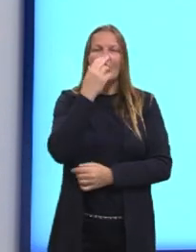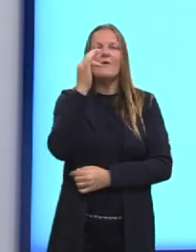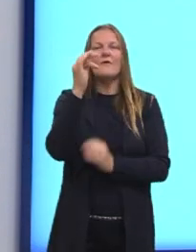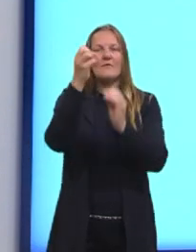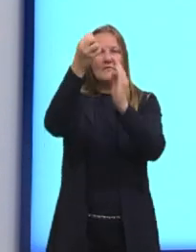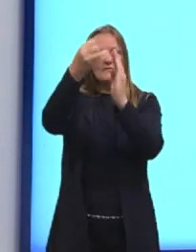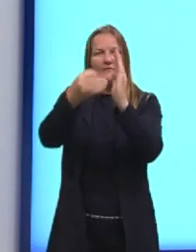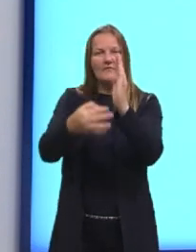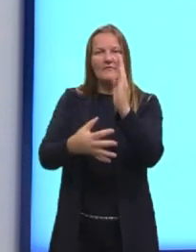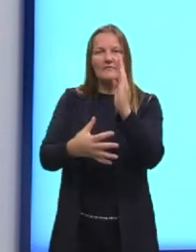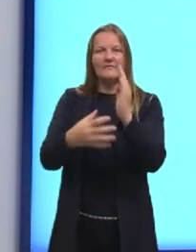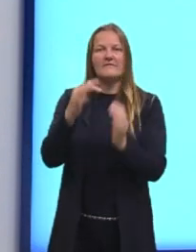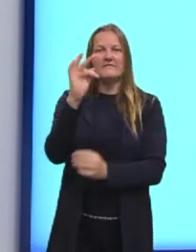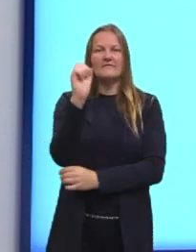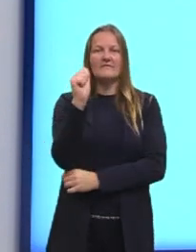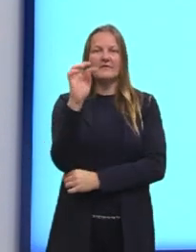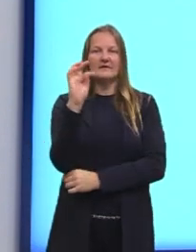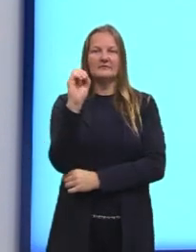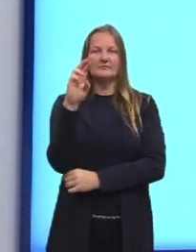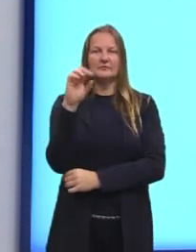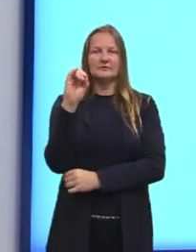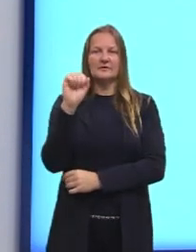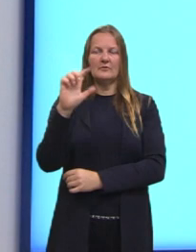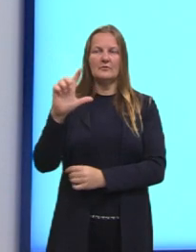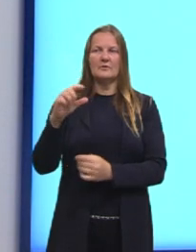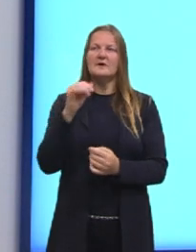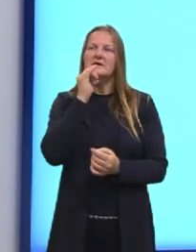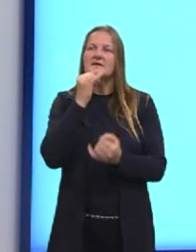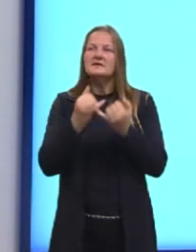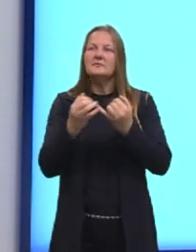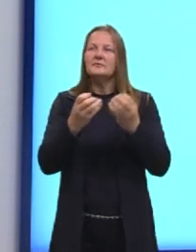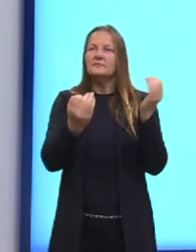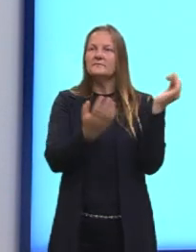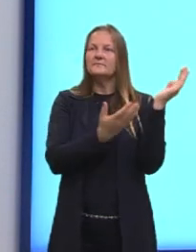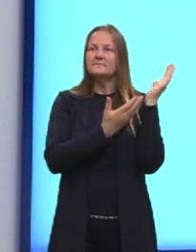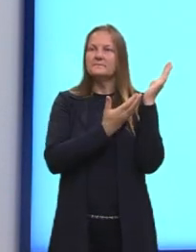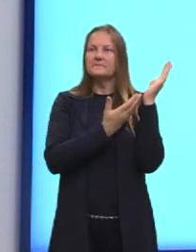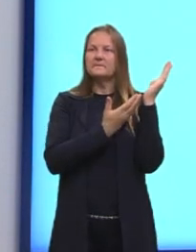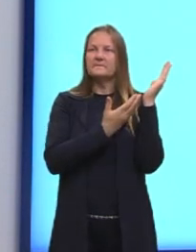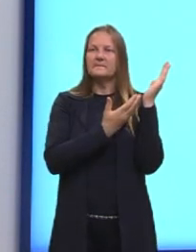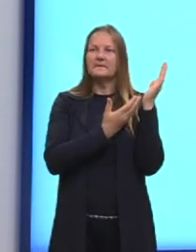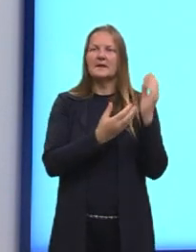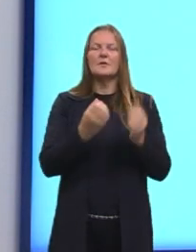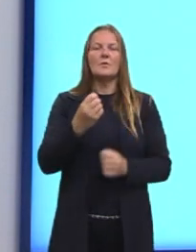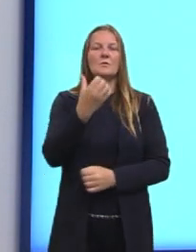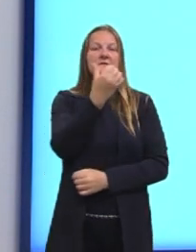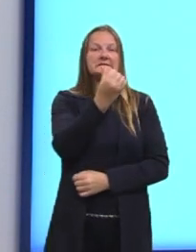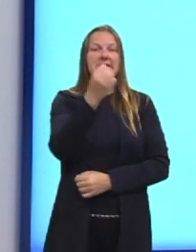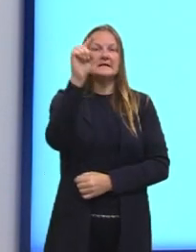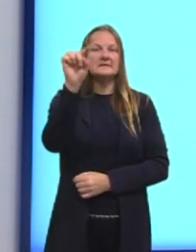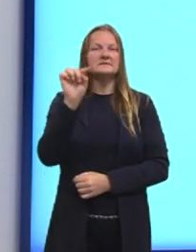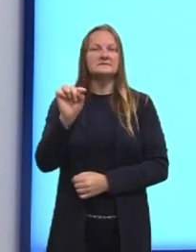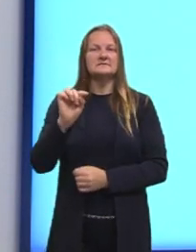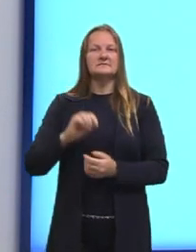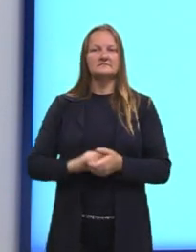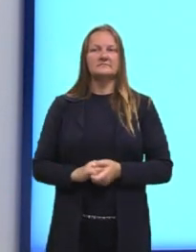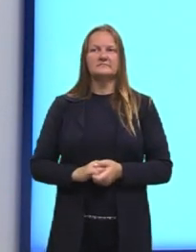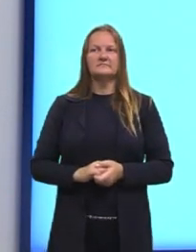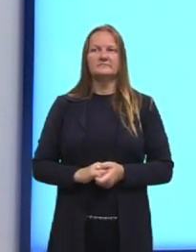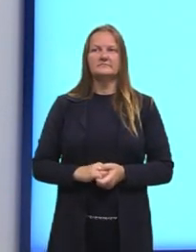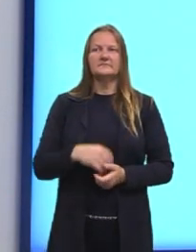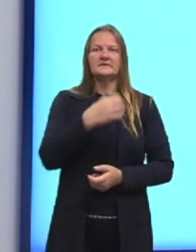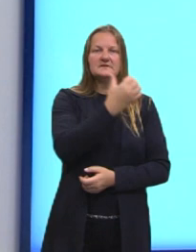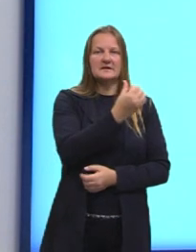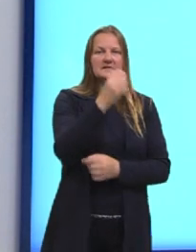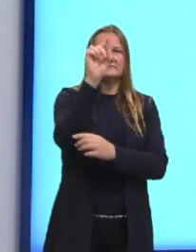fatorial. E aí eu deixei dois exemplos, né? O primeiro, vamos calcular aqui o fatorial de 6. E aí a gente